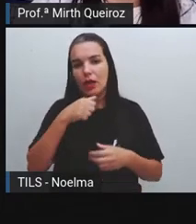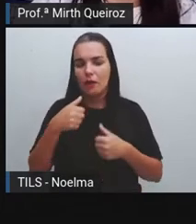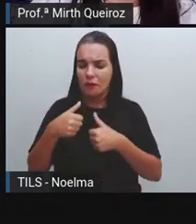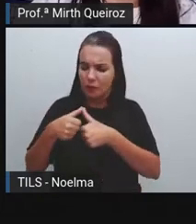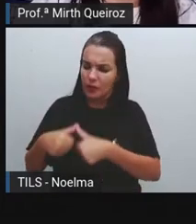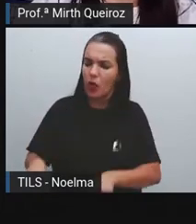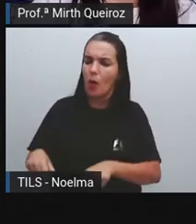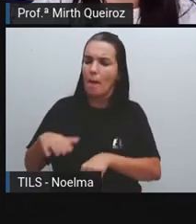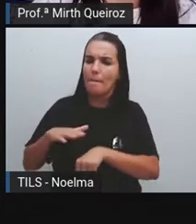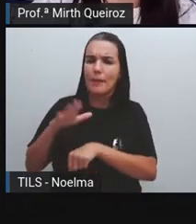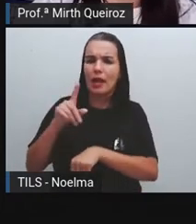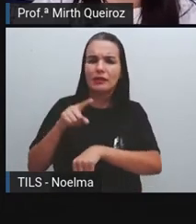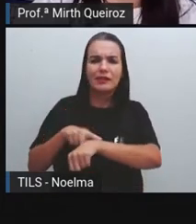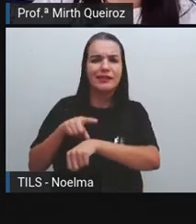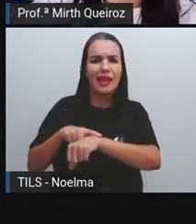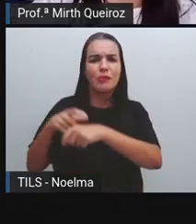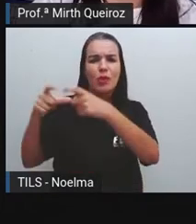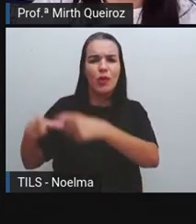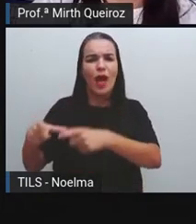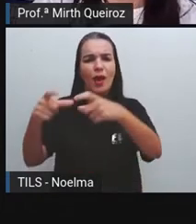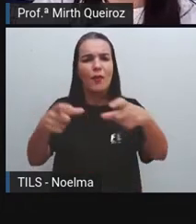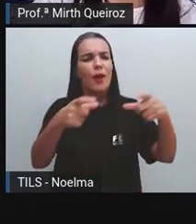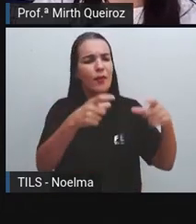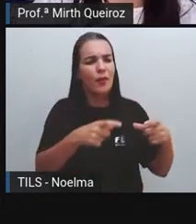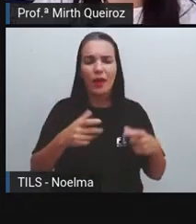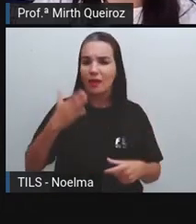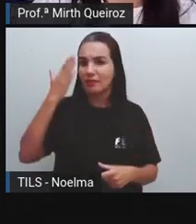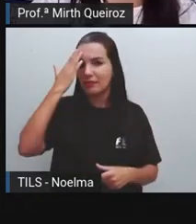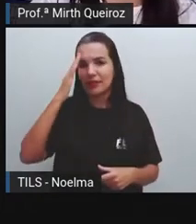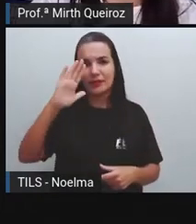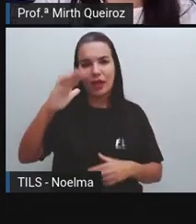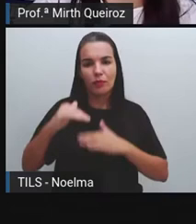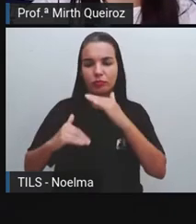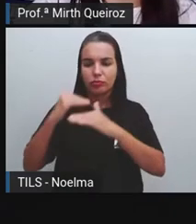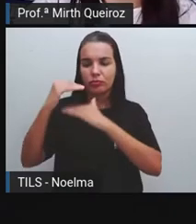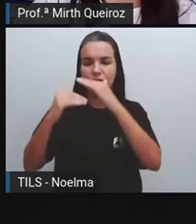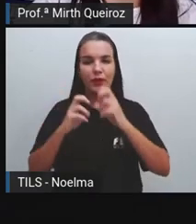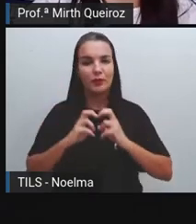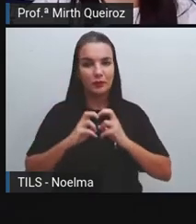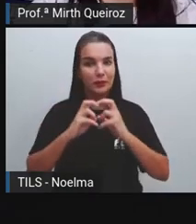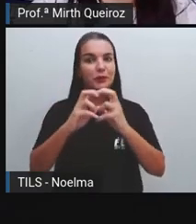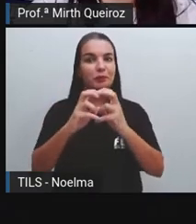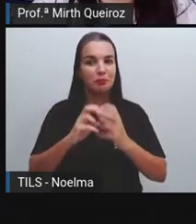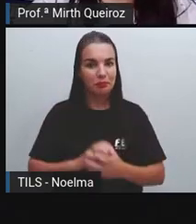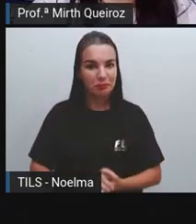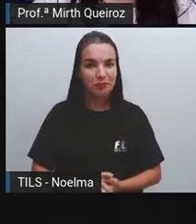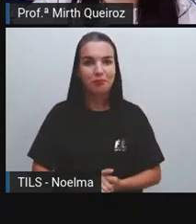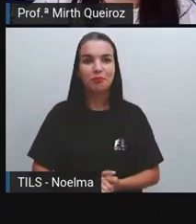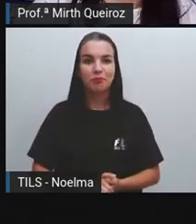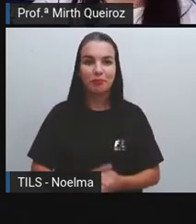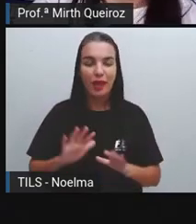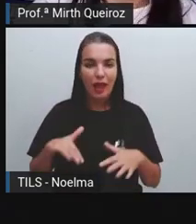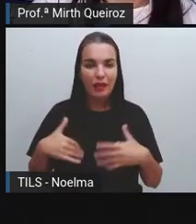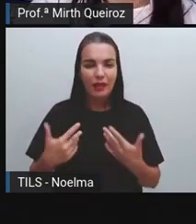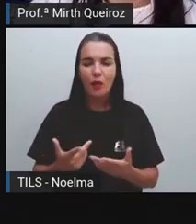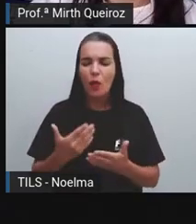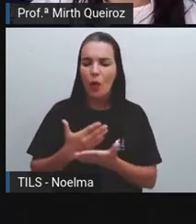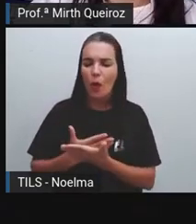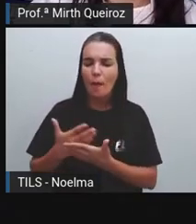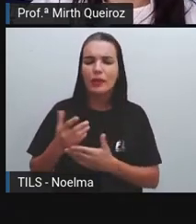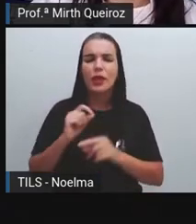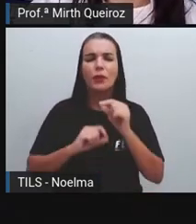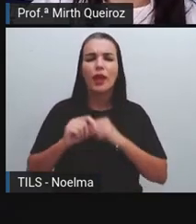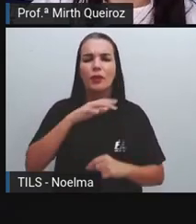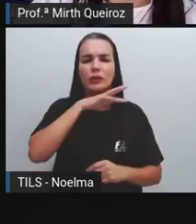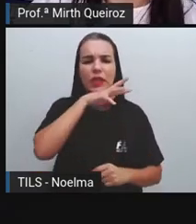né? E o sedentarismo, ele se torna algo essencial para a evolução dos meios de transporte. E aí começa a domesticação dos animais, onde